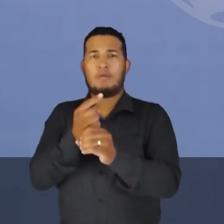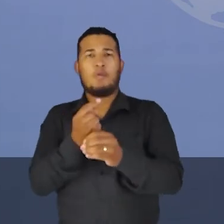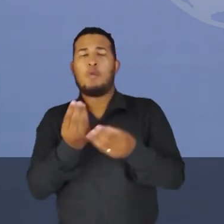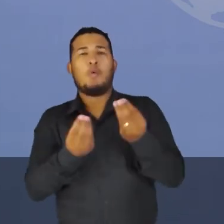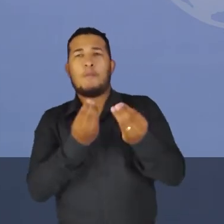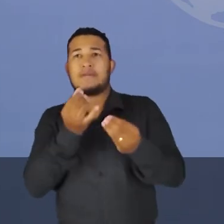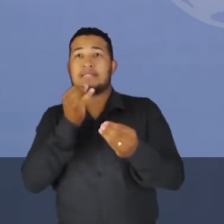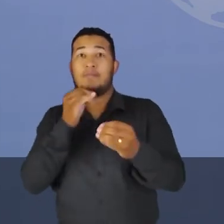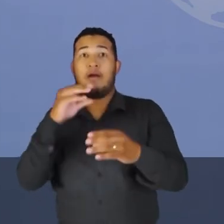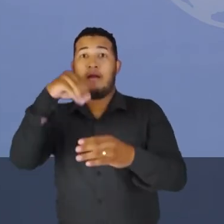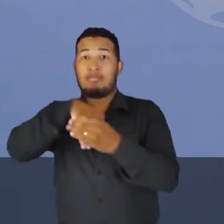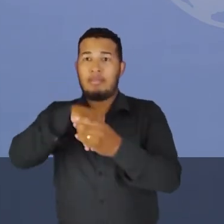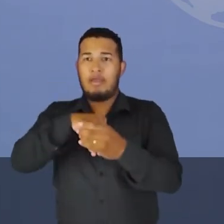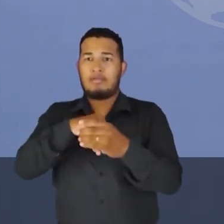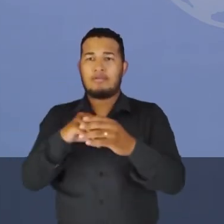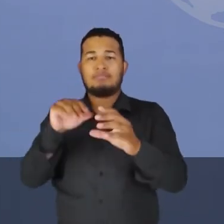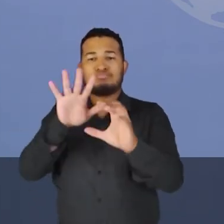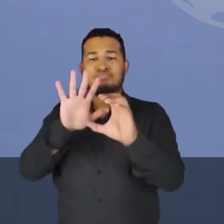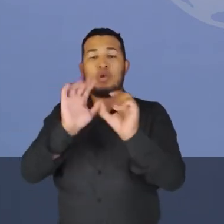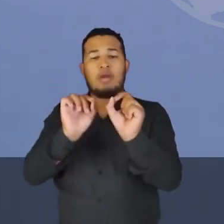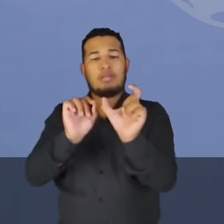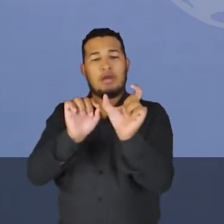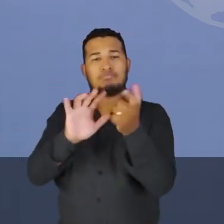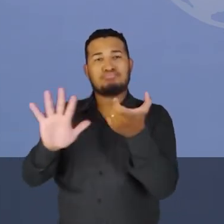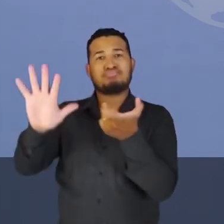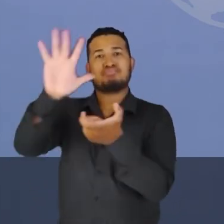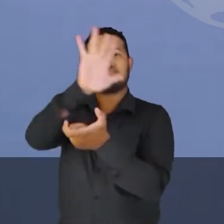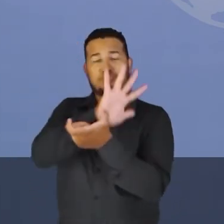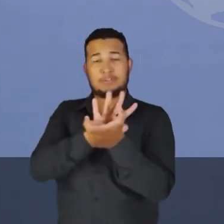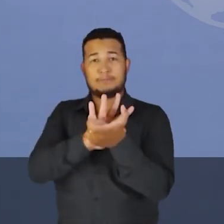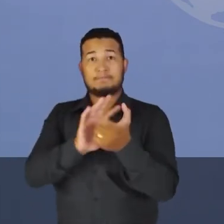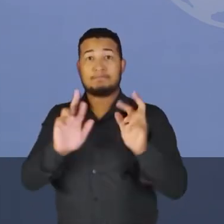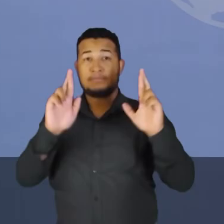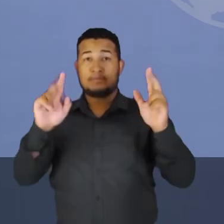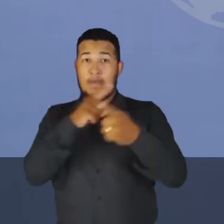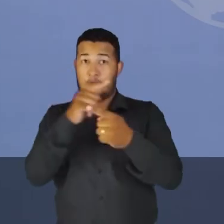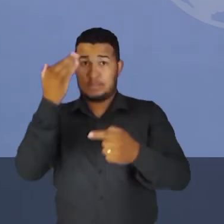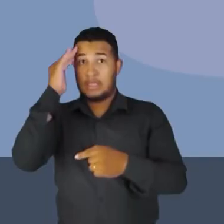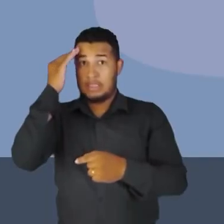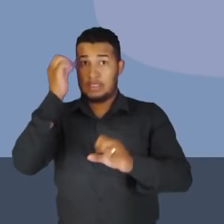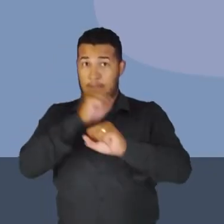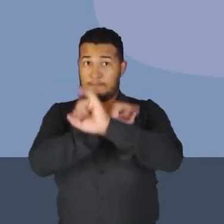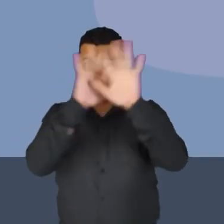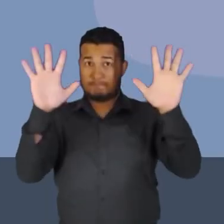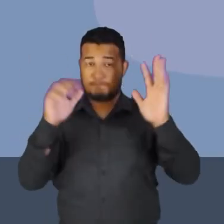de um campo magnético. Espero que você tenha entendido. Vamos avançar.